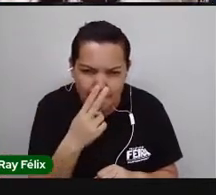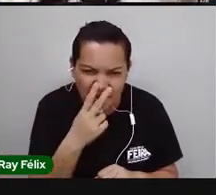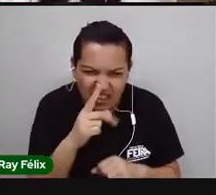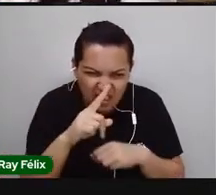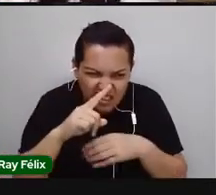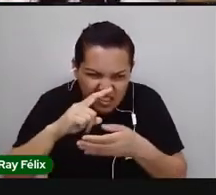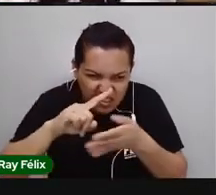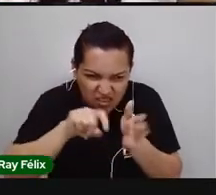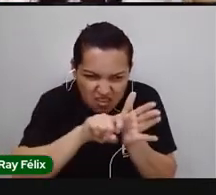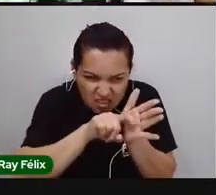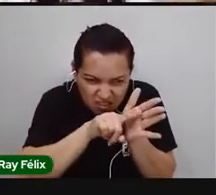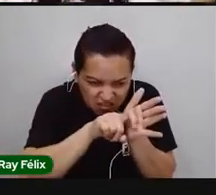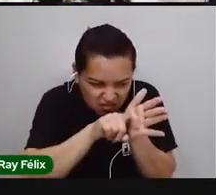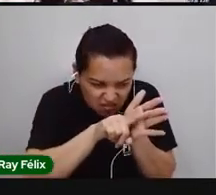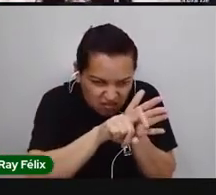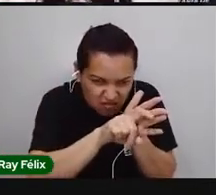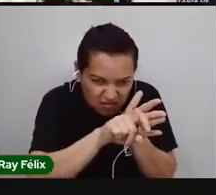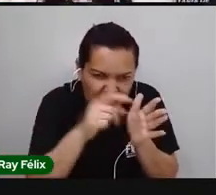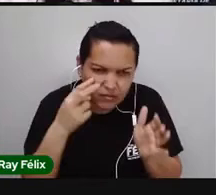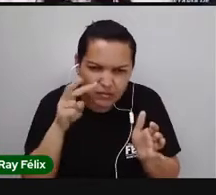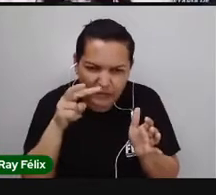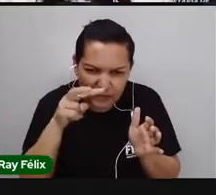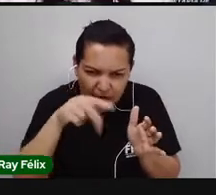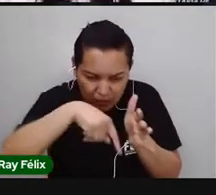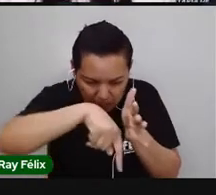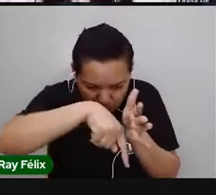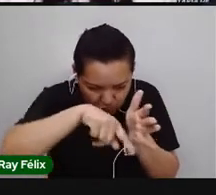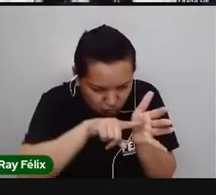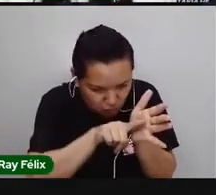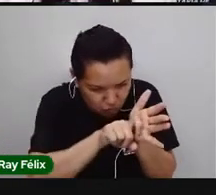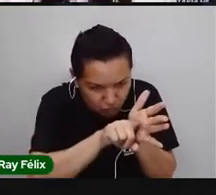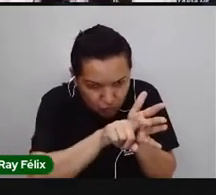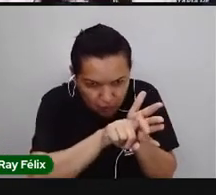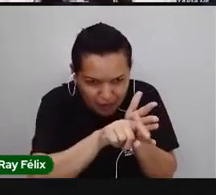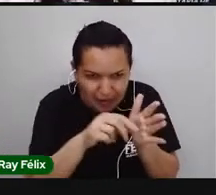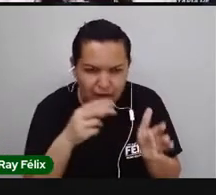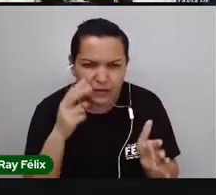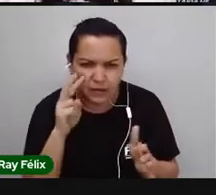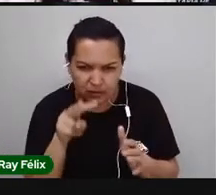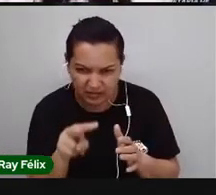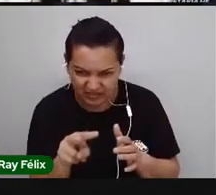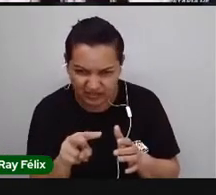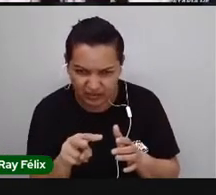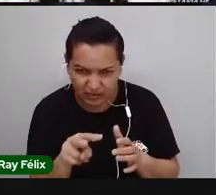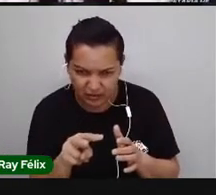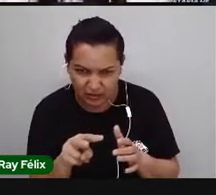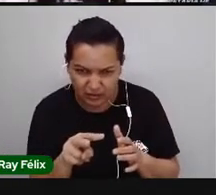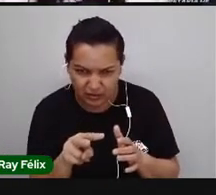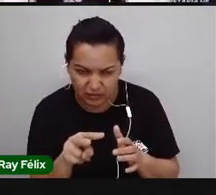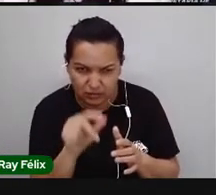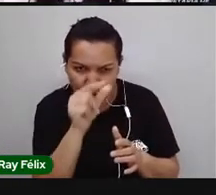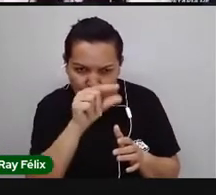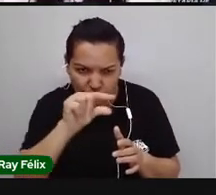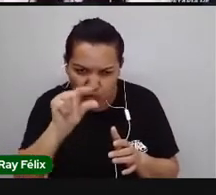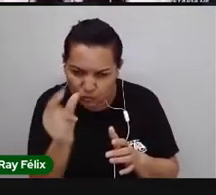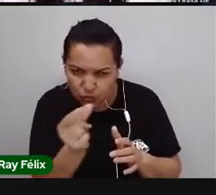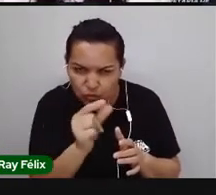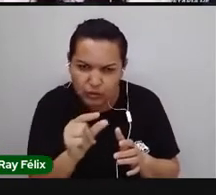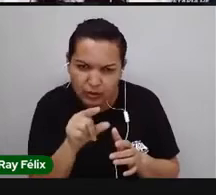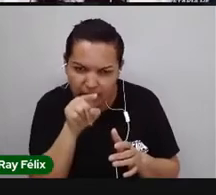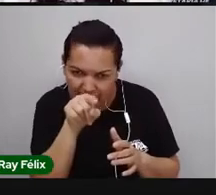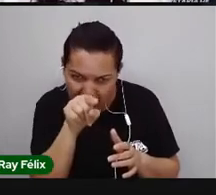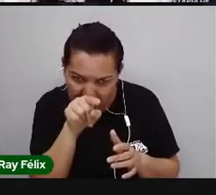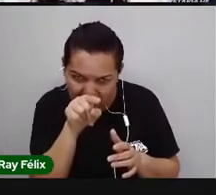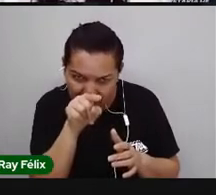uma coisinha assim, pendurada nesse nosso sistema digestório, nesse nosso intestino grosso. Essa